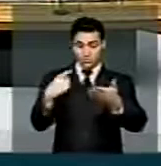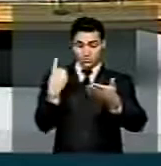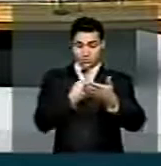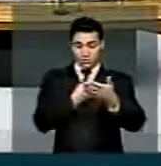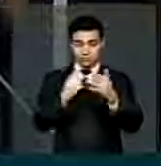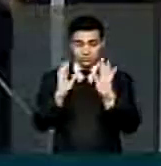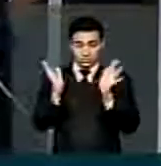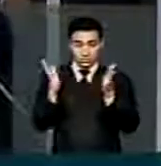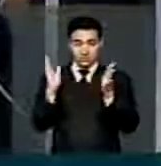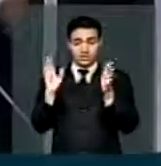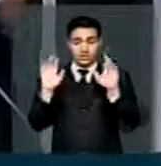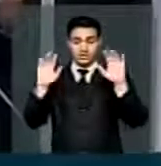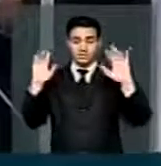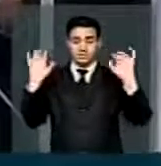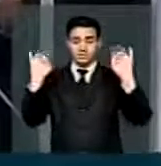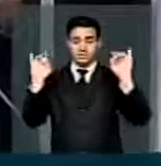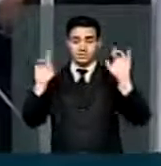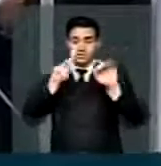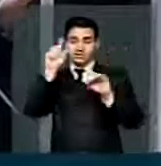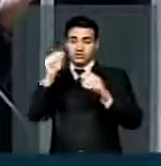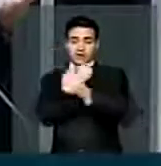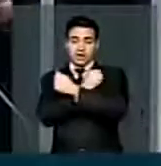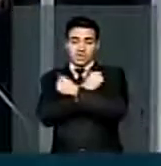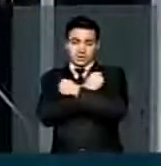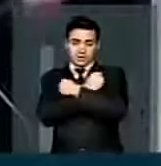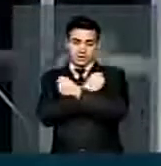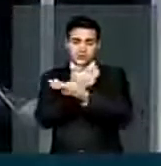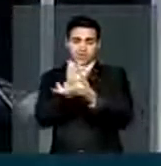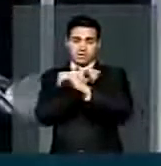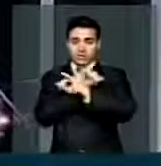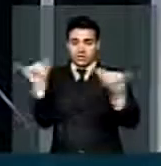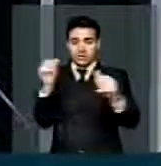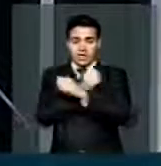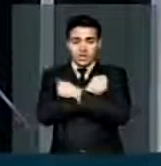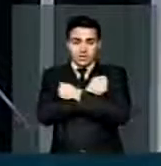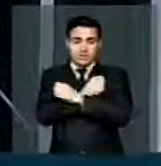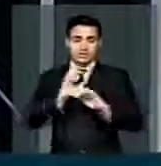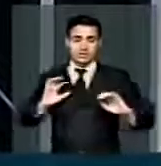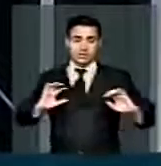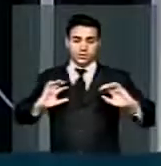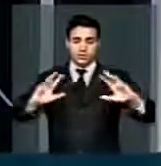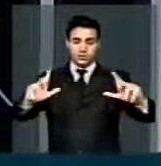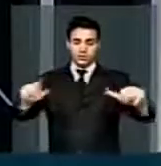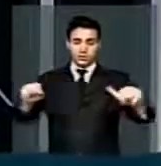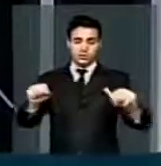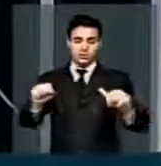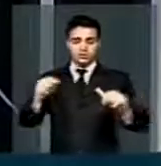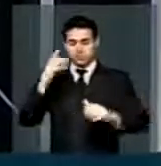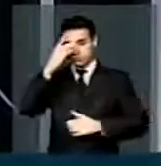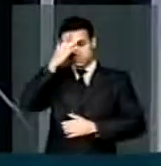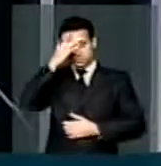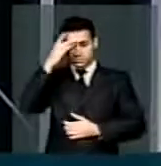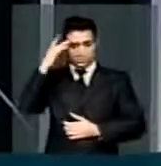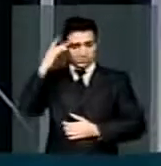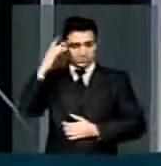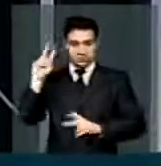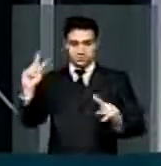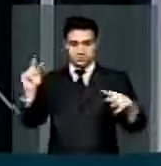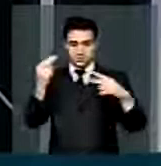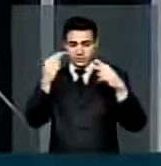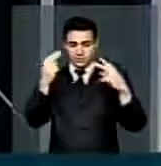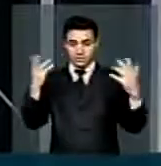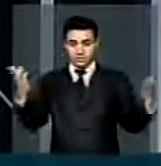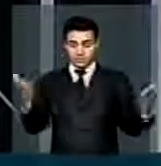comemoramos como o Dia do Abraço. Eu quero abraçar a todos, a todos os aqui que me escutam nesse